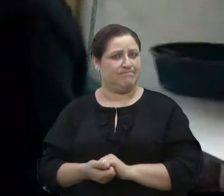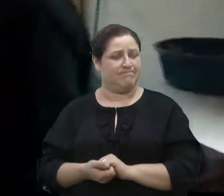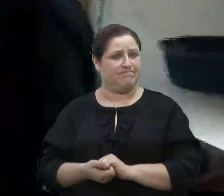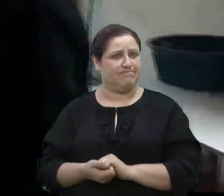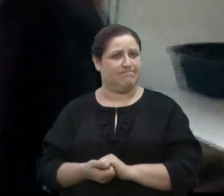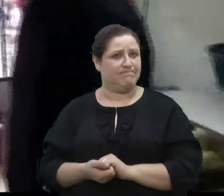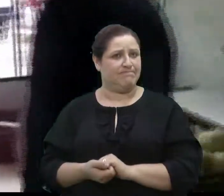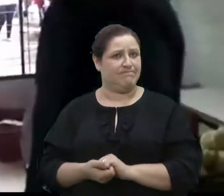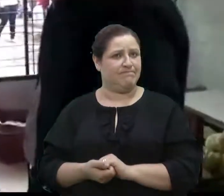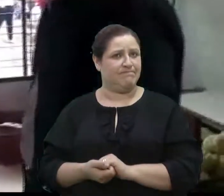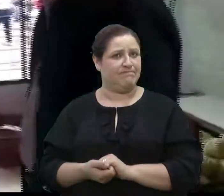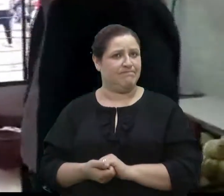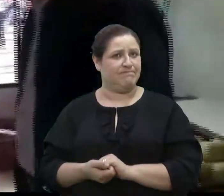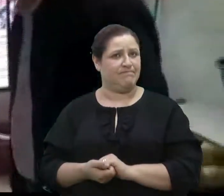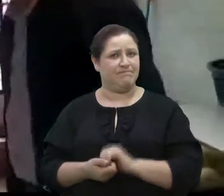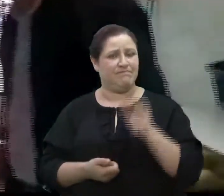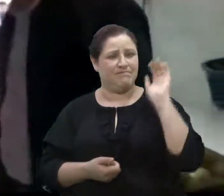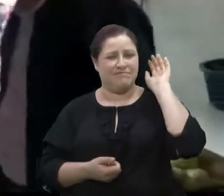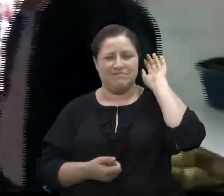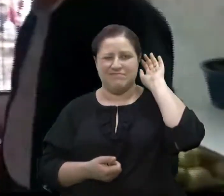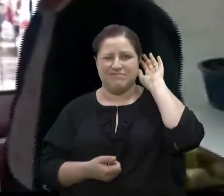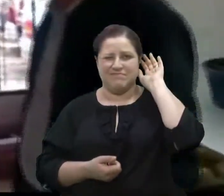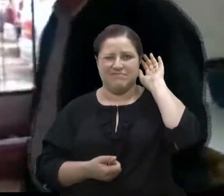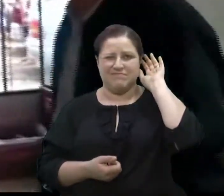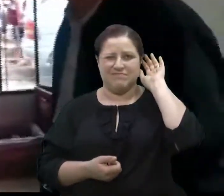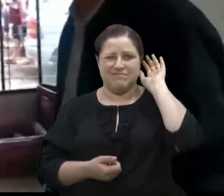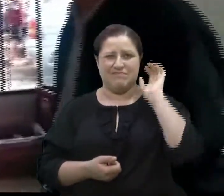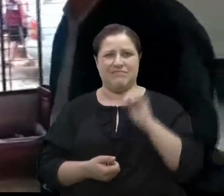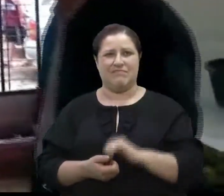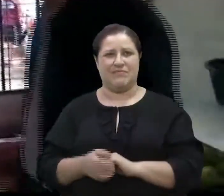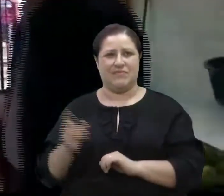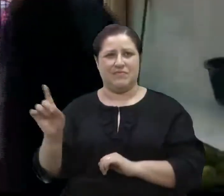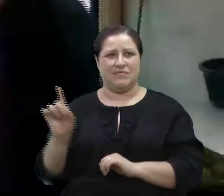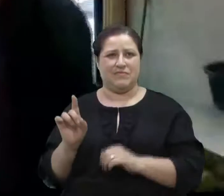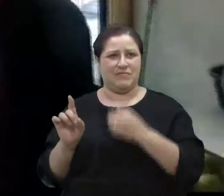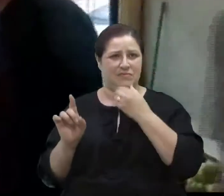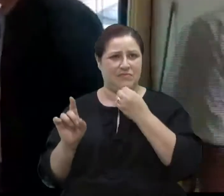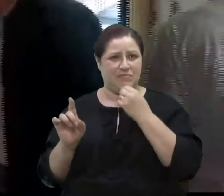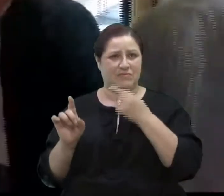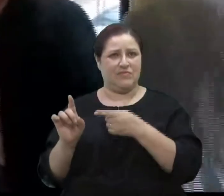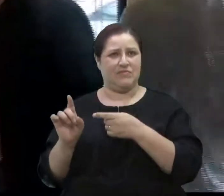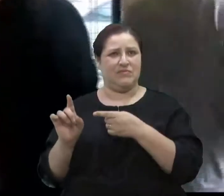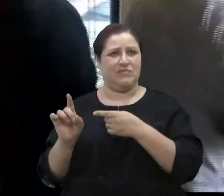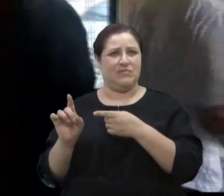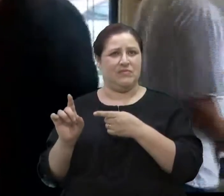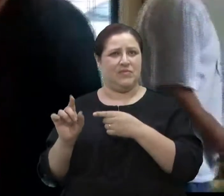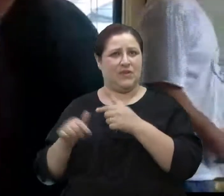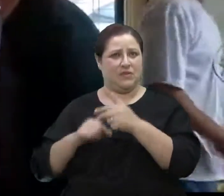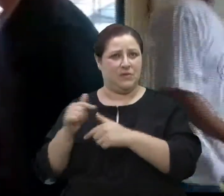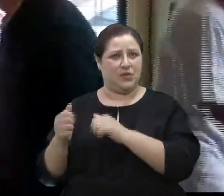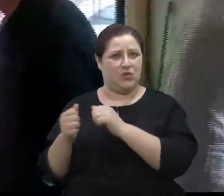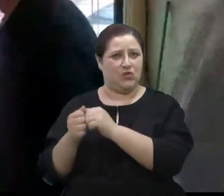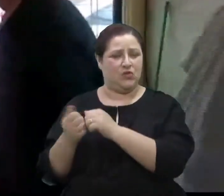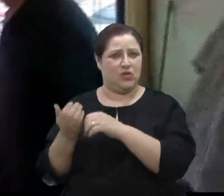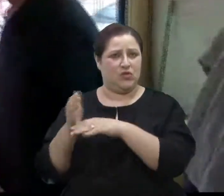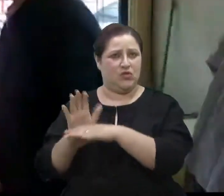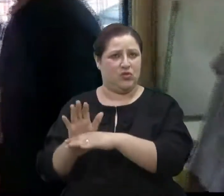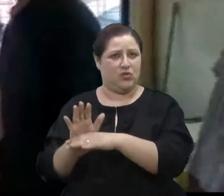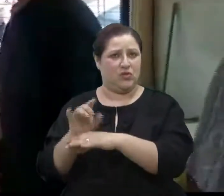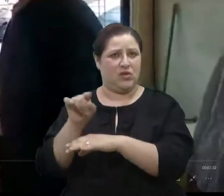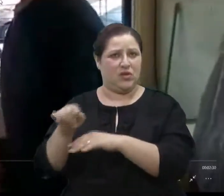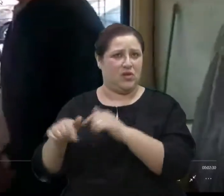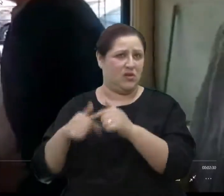igreja? Isso, isso, isso. Nós temos o pastor aqui. É, o pastor é, o pastor que nos ajuda. É ali